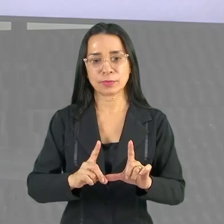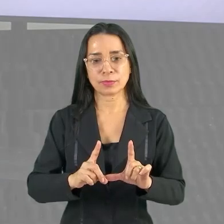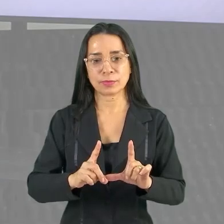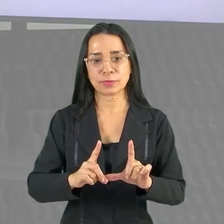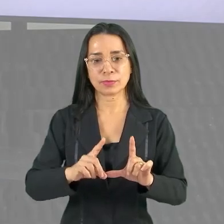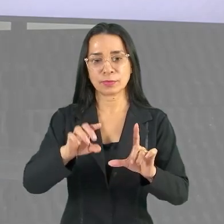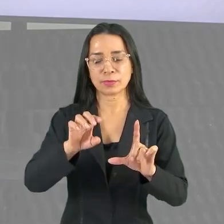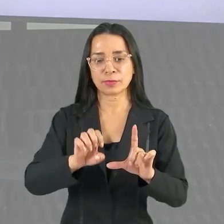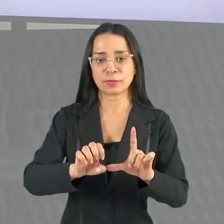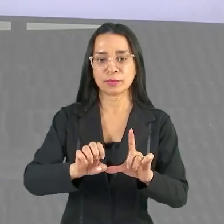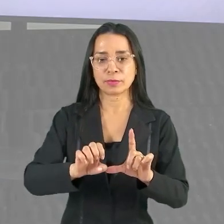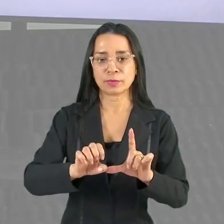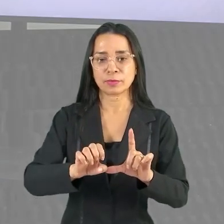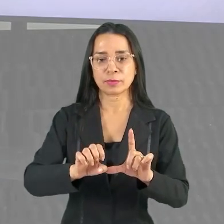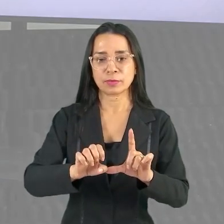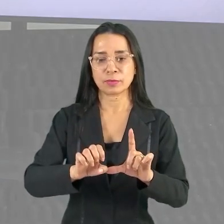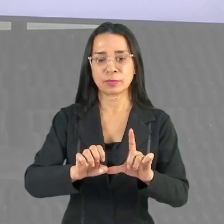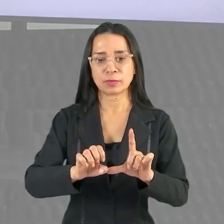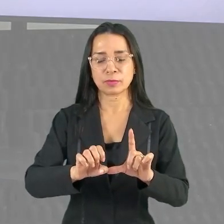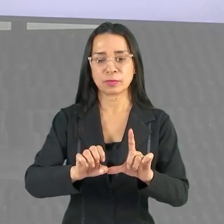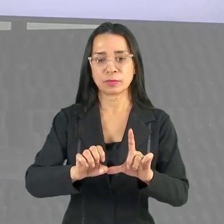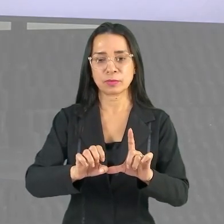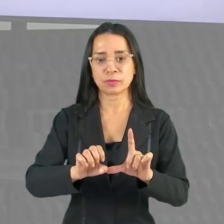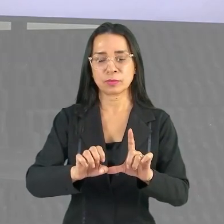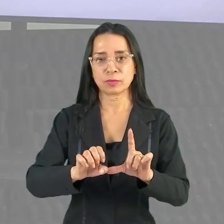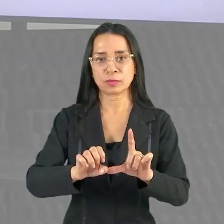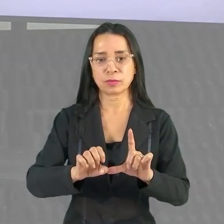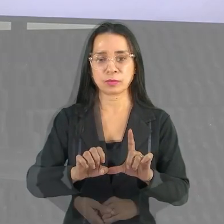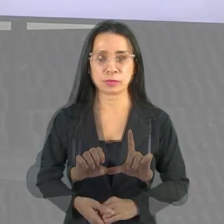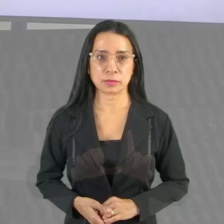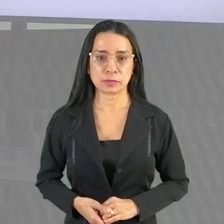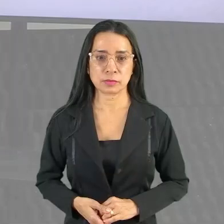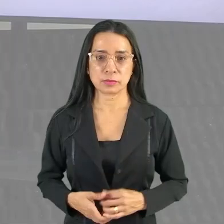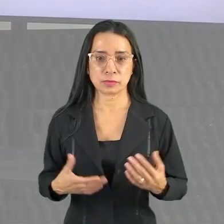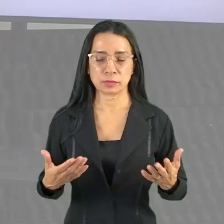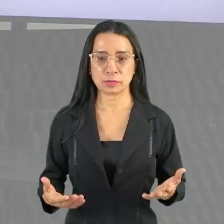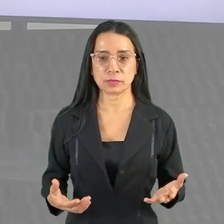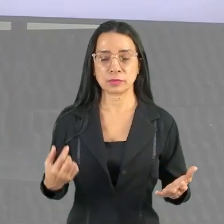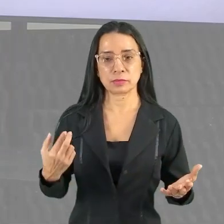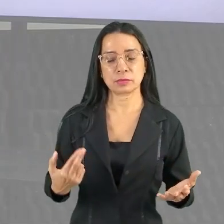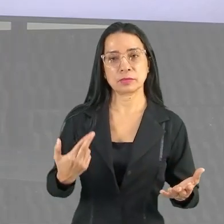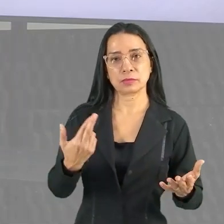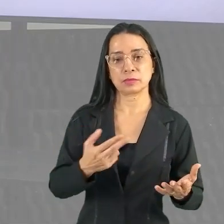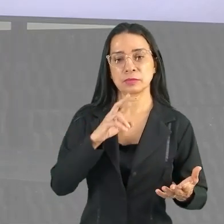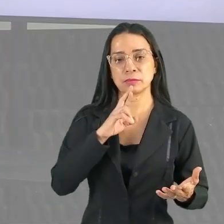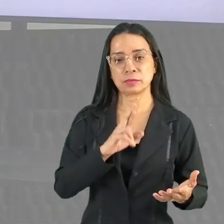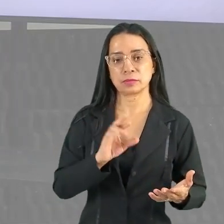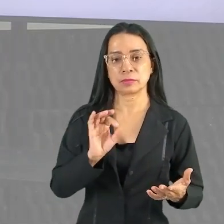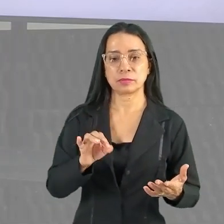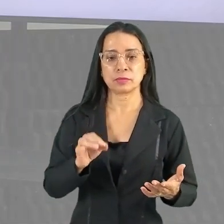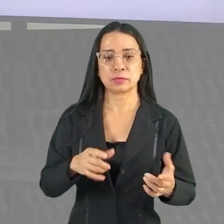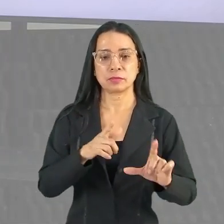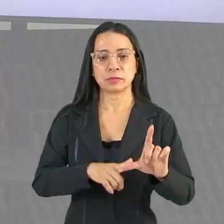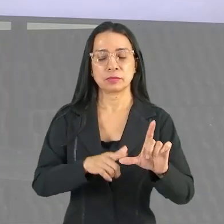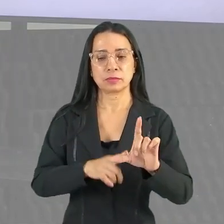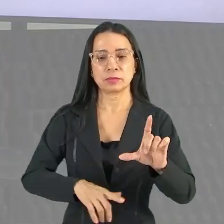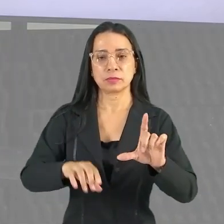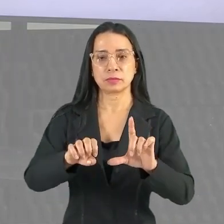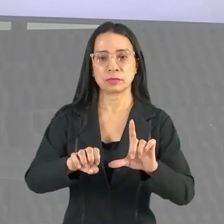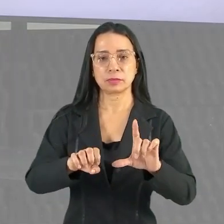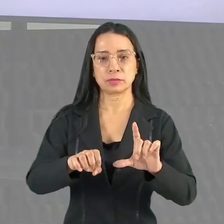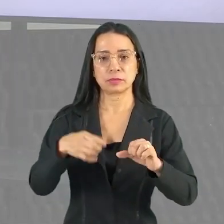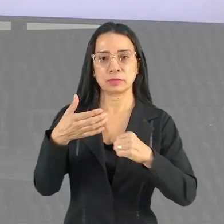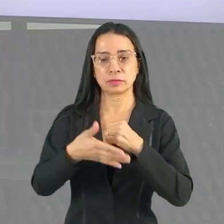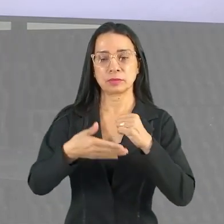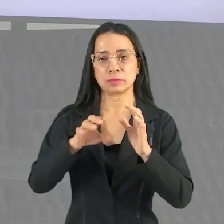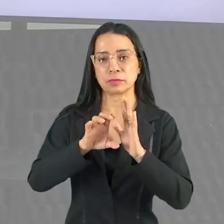organização social. Então, nossa resposta correta, letra E. Com